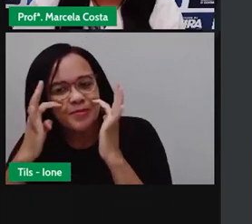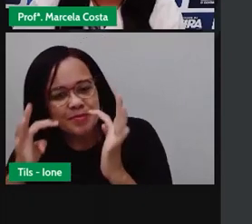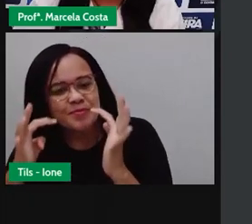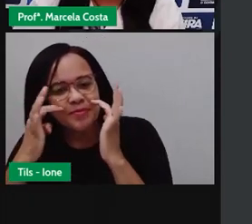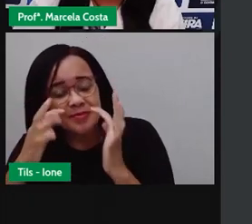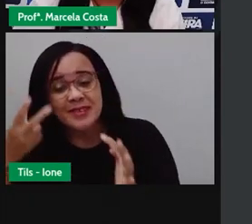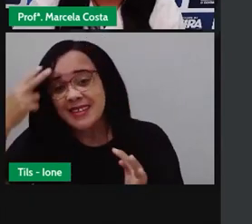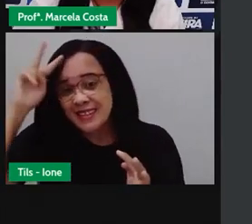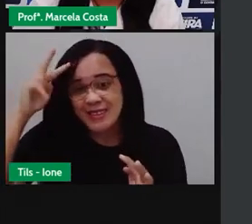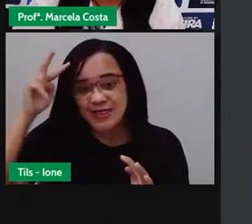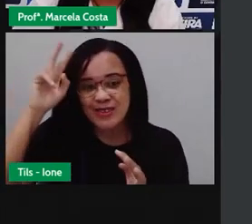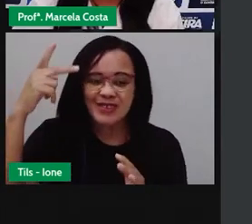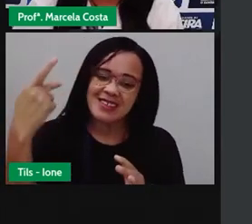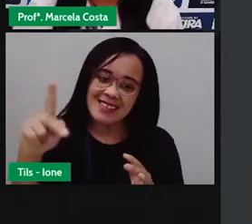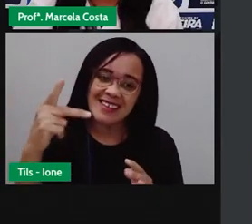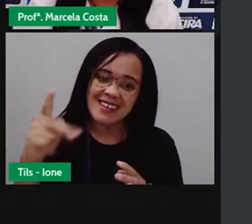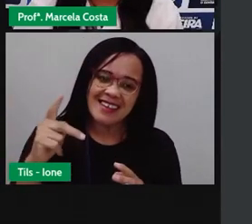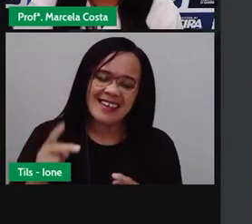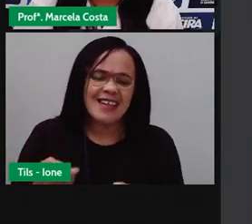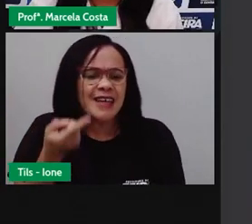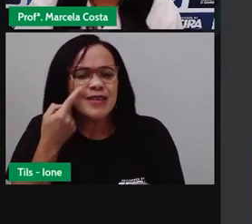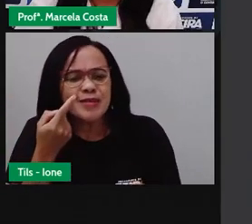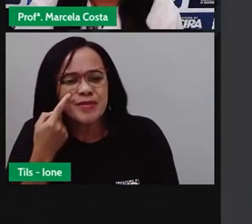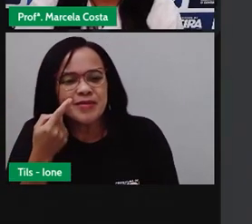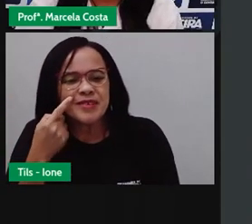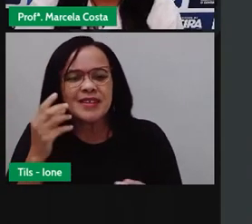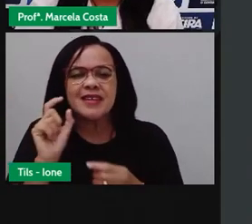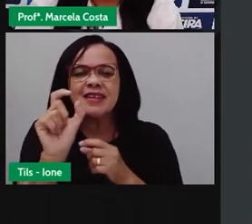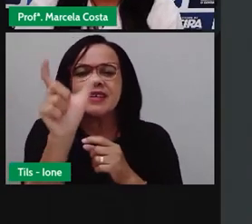Vamos ver quem é Dona Ana. Vamos ver quem é Dona Ana.